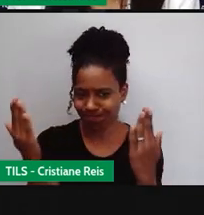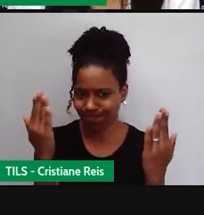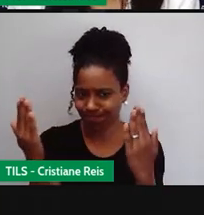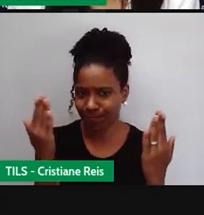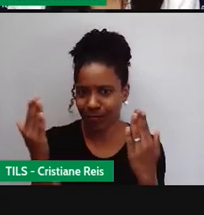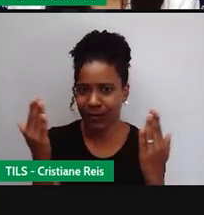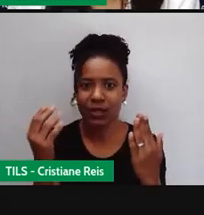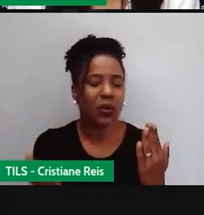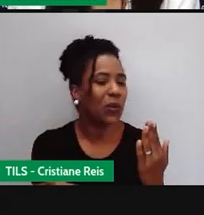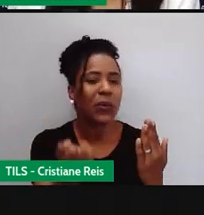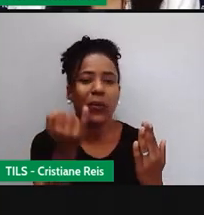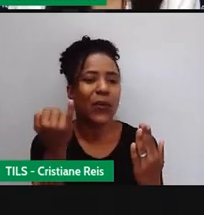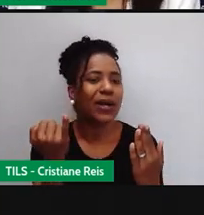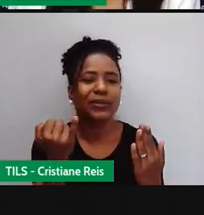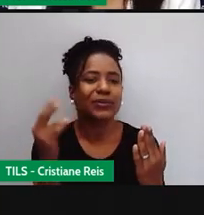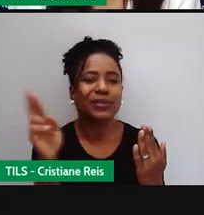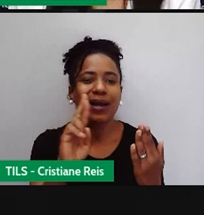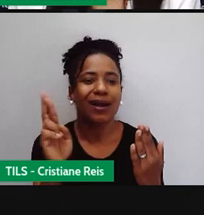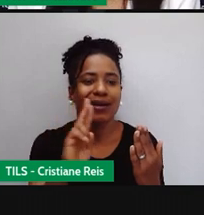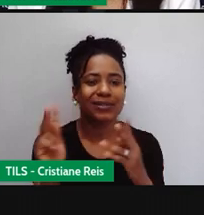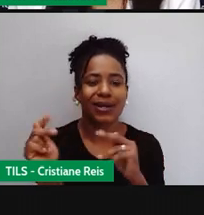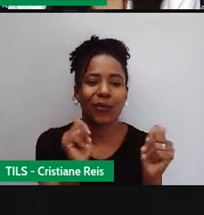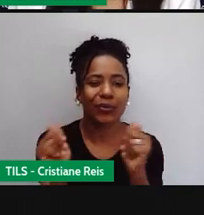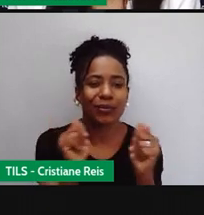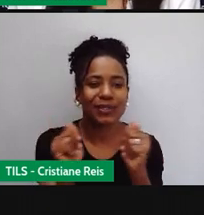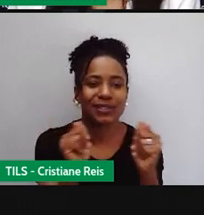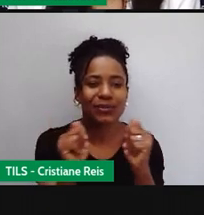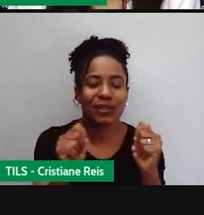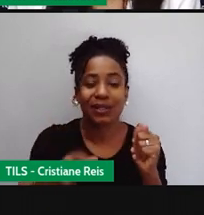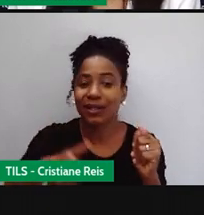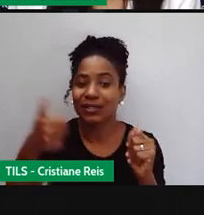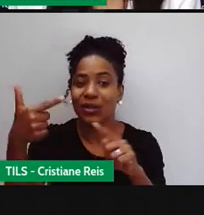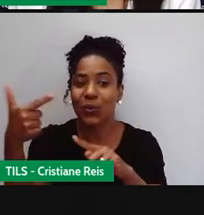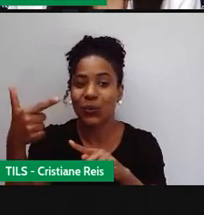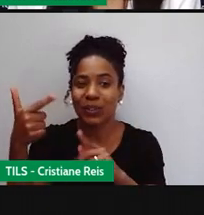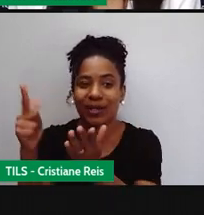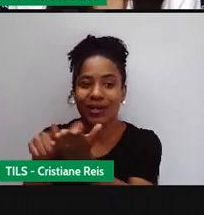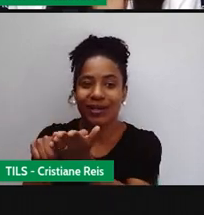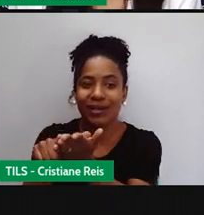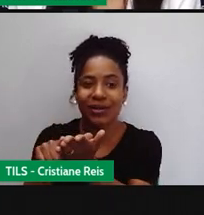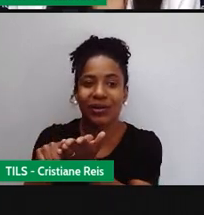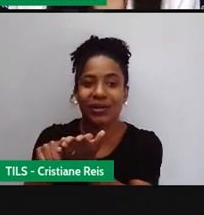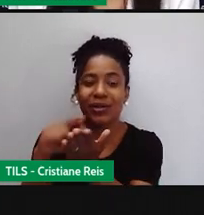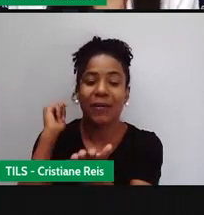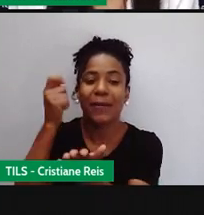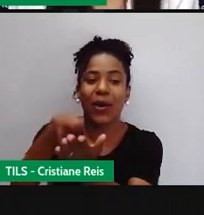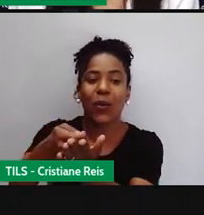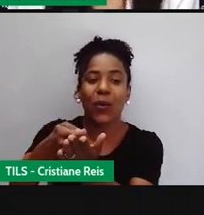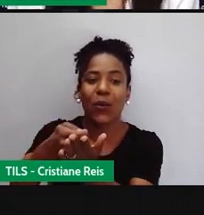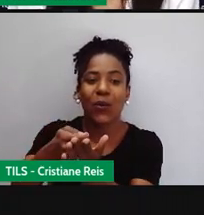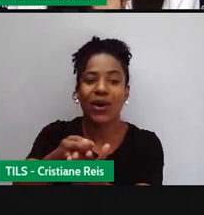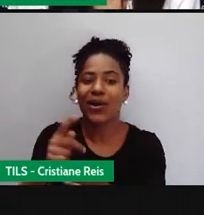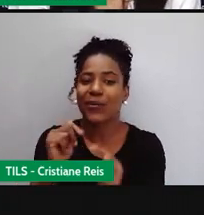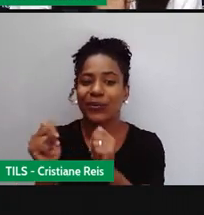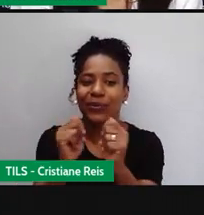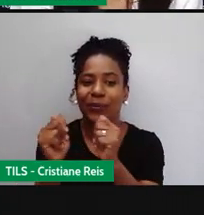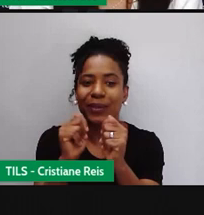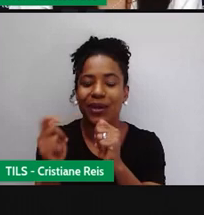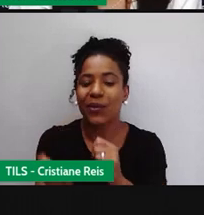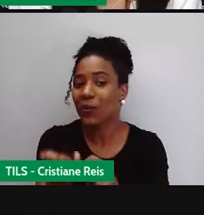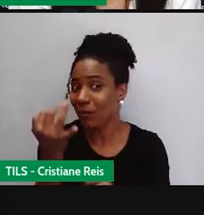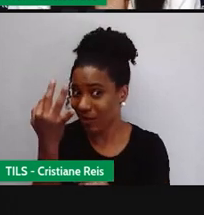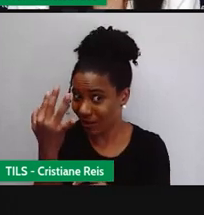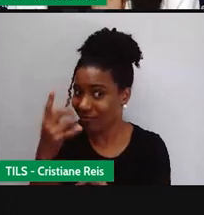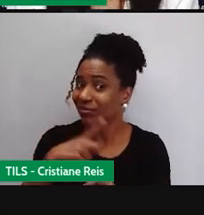quantos reais se economizou no pagamento da segunda conta de energia? Então, houve aí